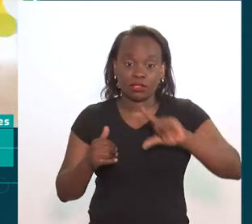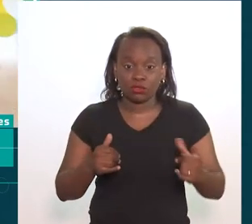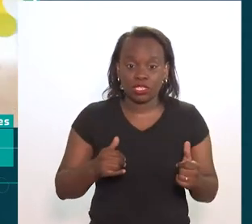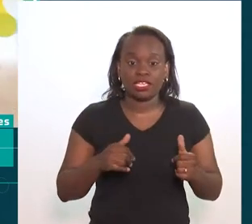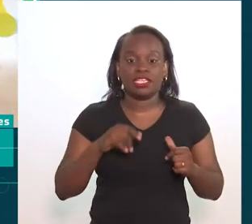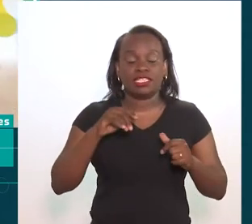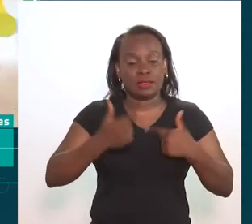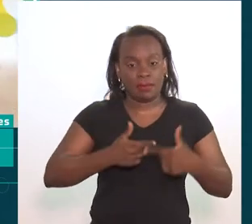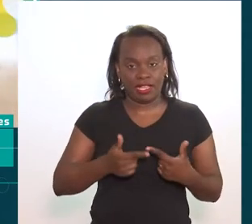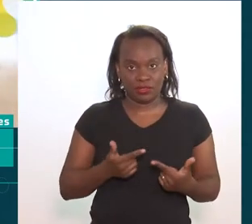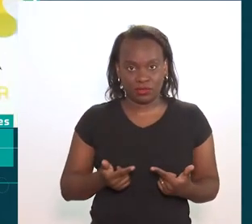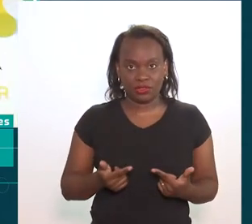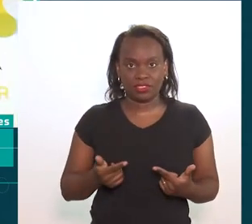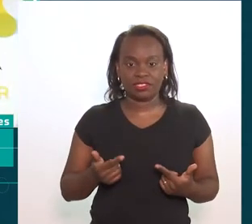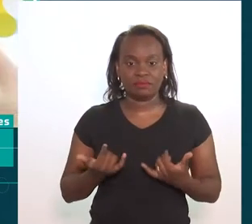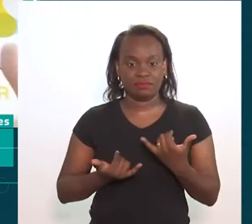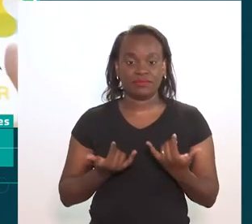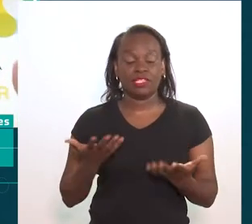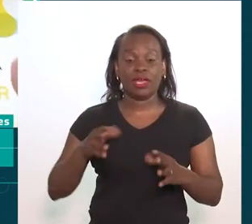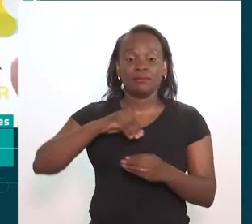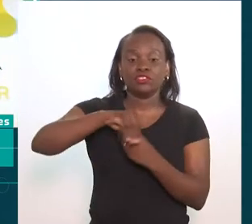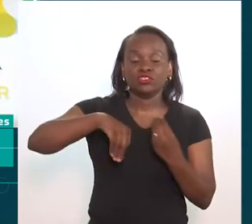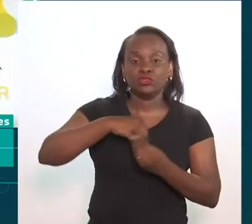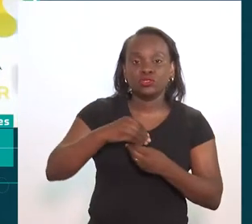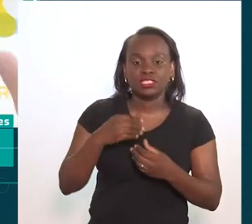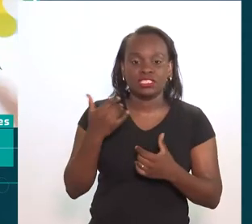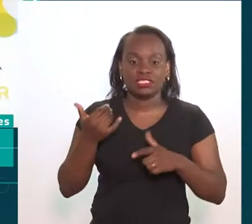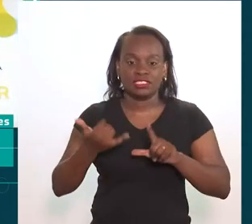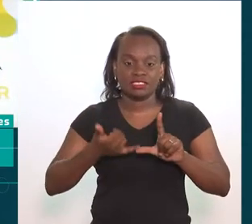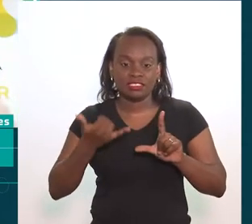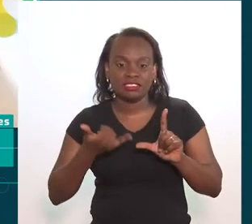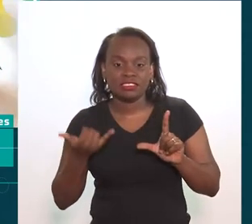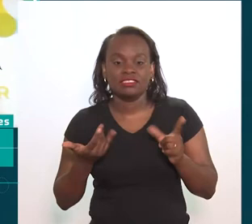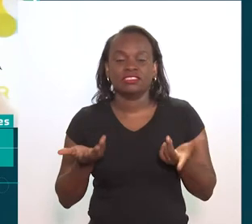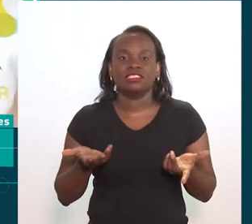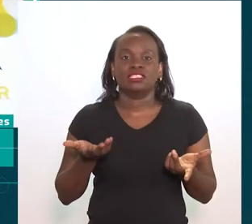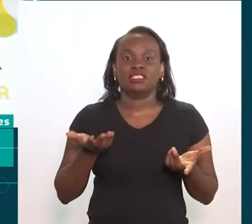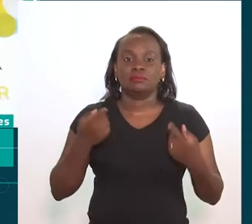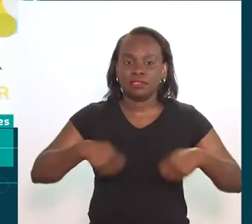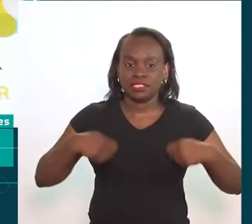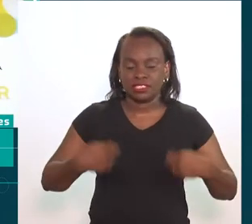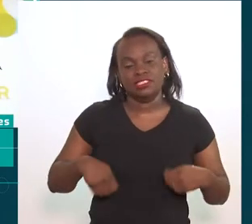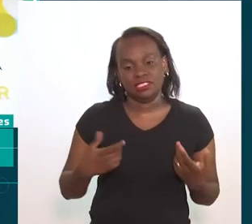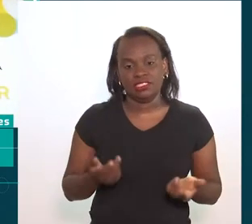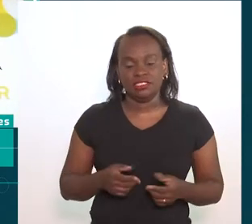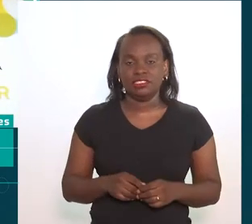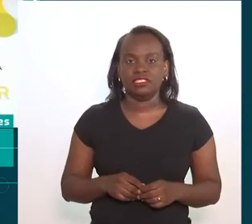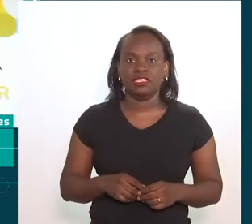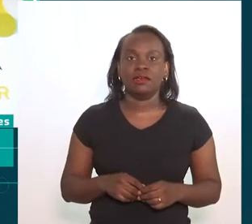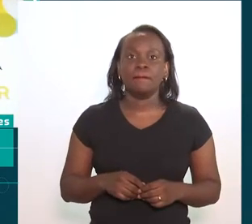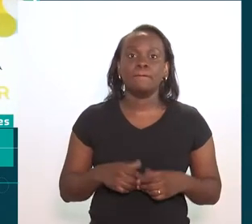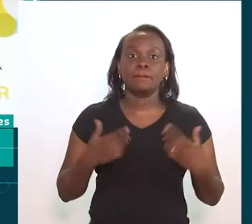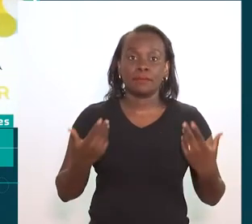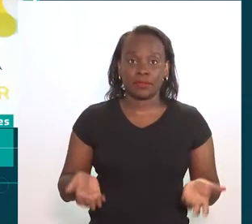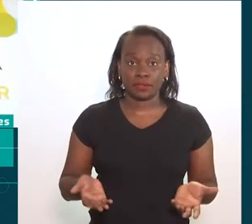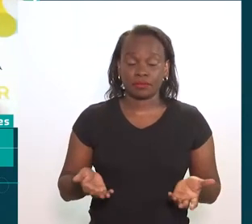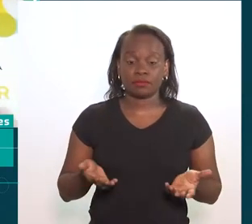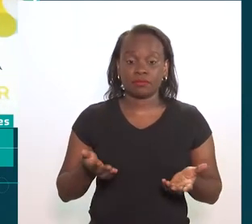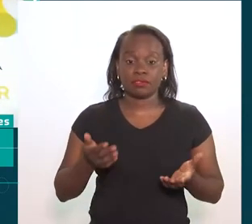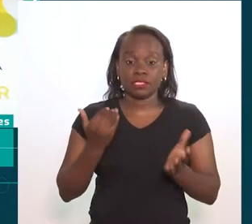escola deve ser um pouco mais do que uma brincadeira e menos do que um trabalho. Então, ela é essa mistura mesmo da ludicidade e tal.